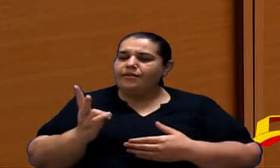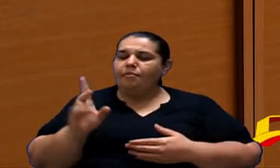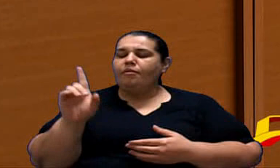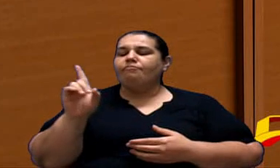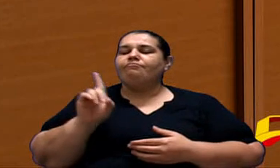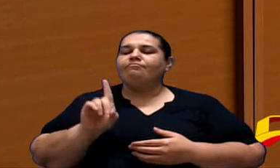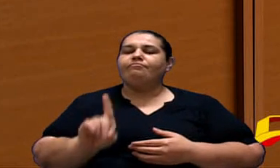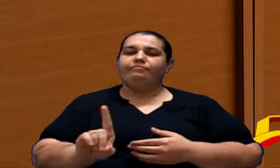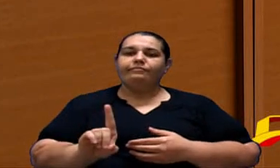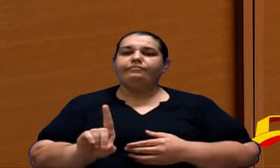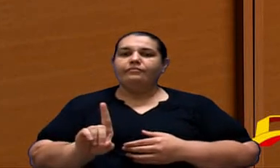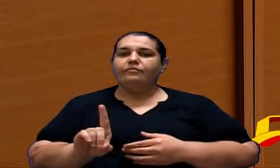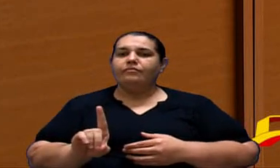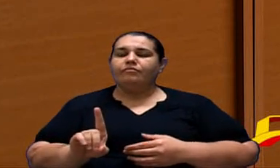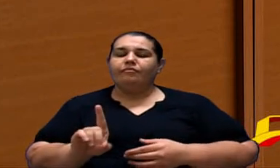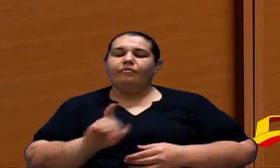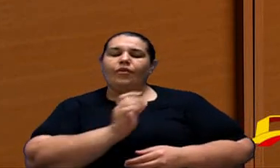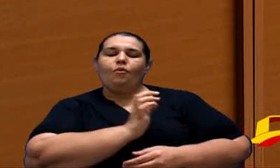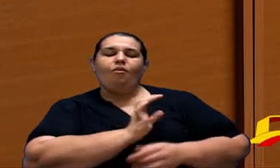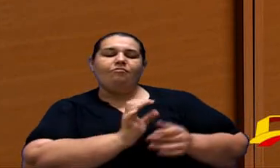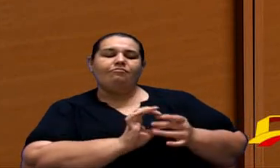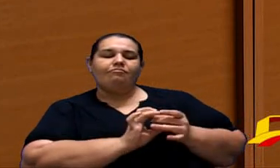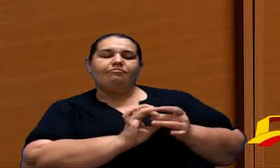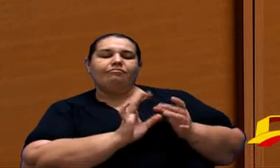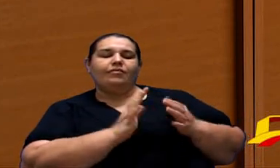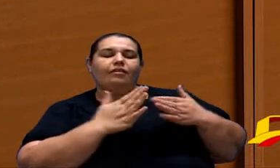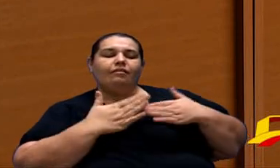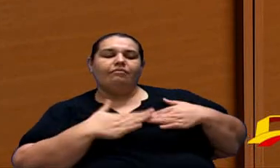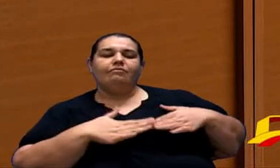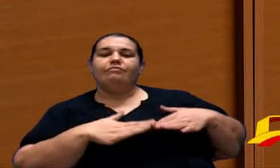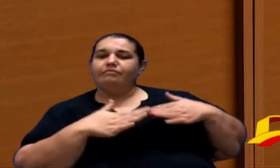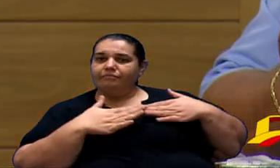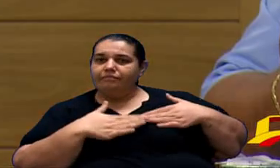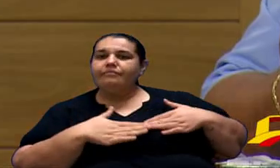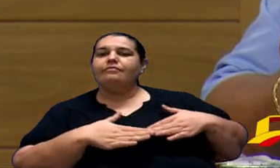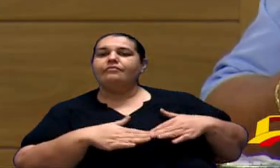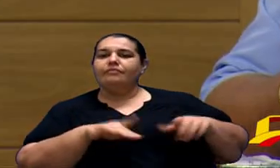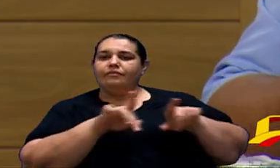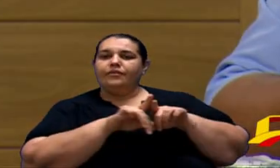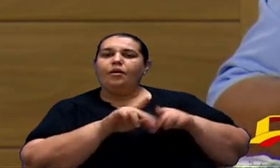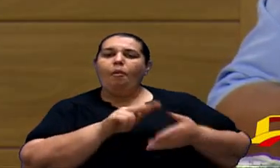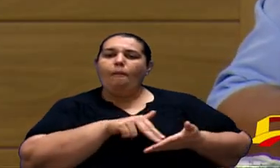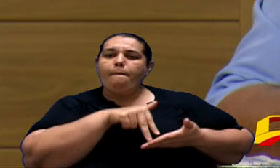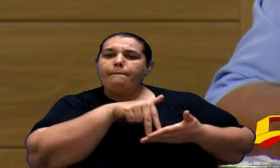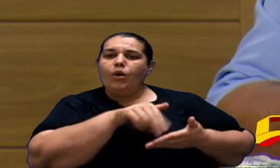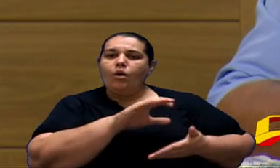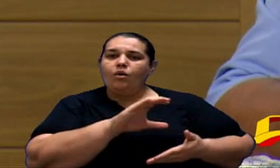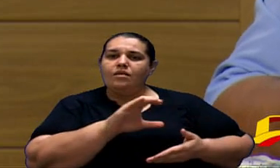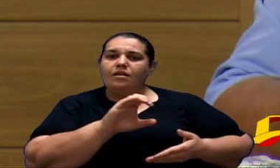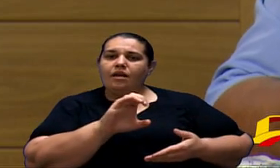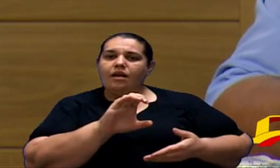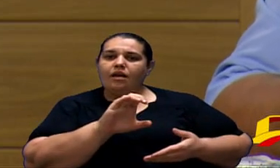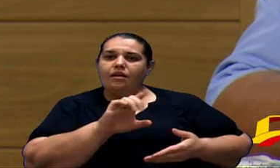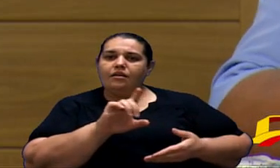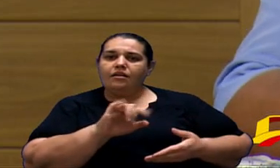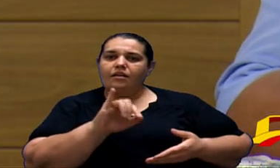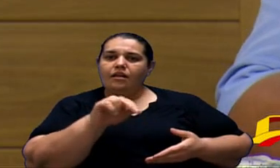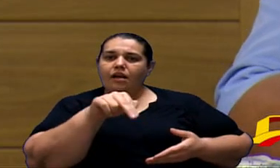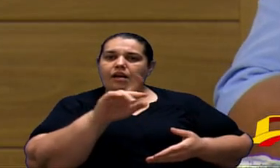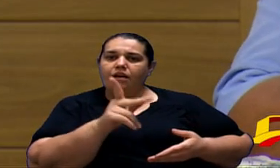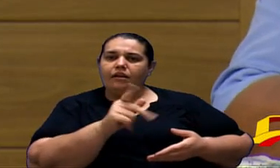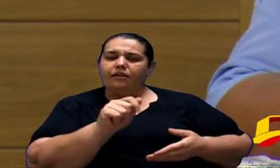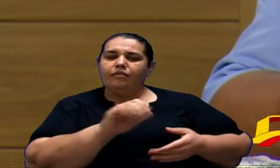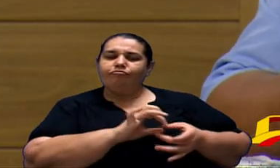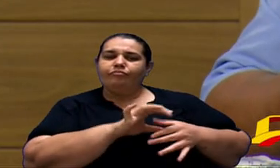dizer que a gente sai daqui com o coração aliviado inclusive com o apoio do Cezinha que é importante é uma liderança